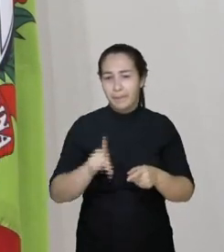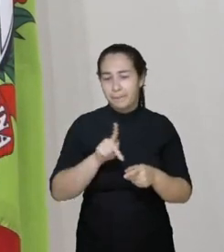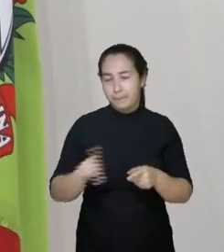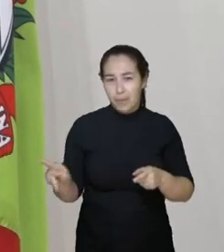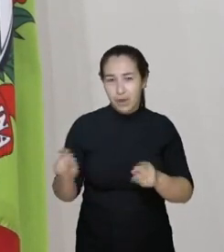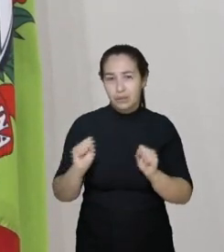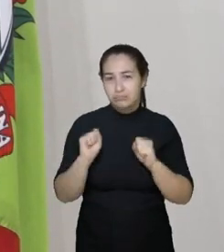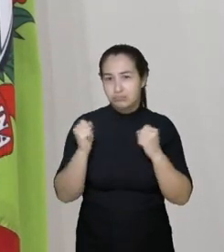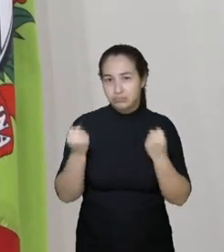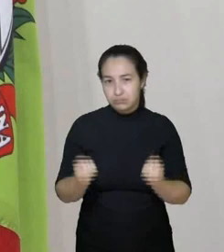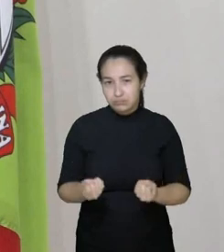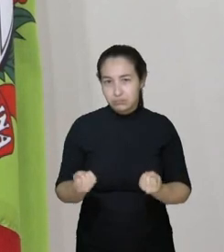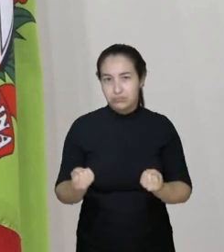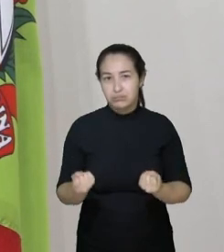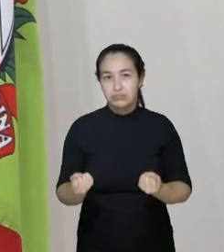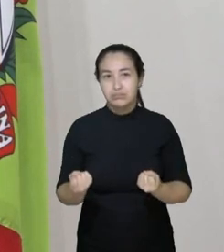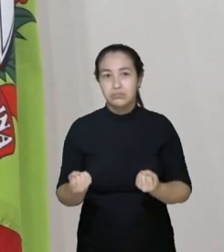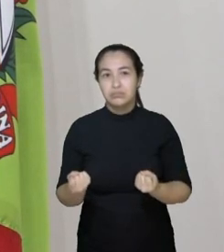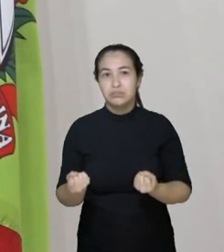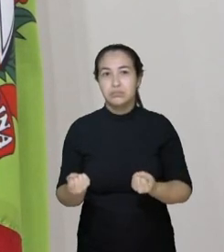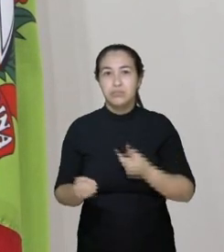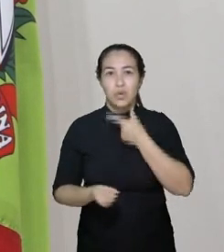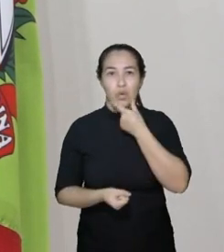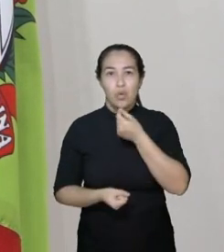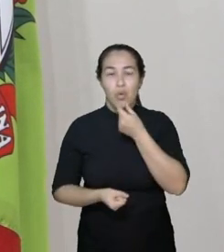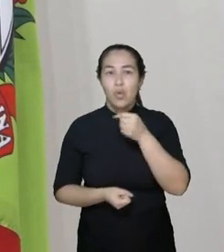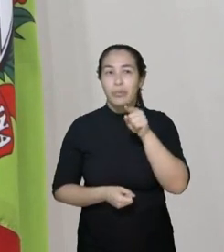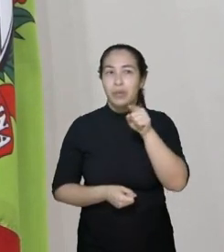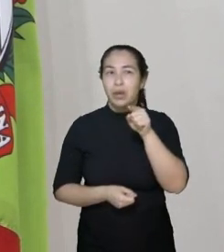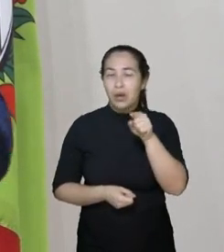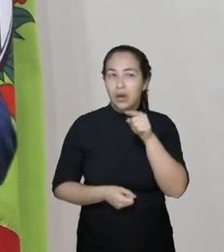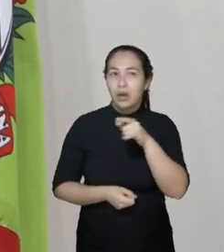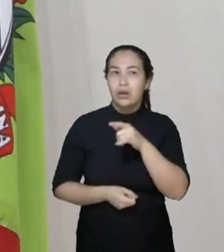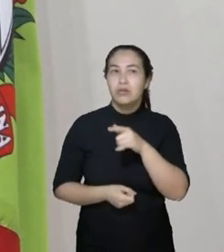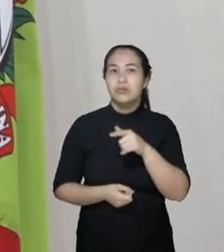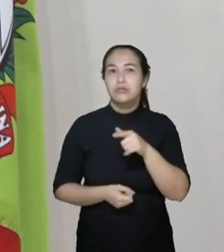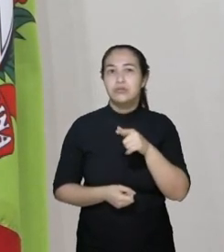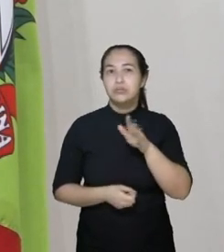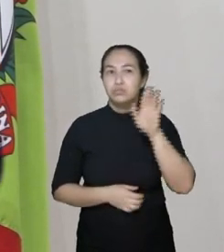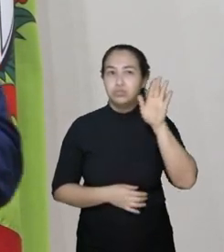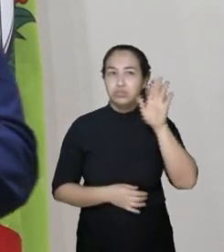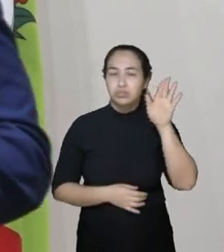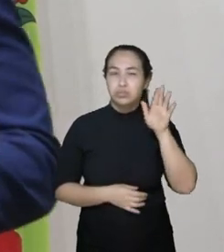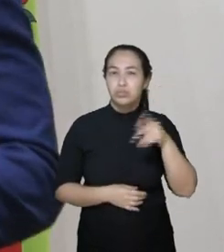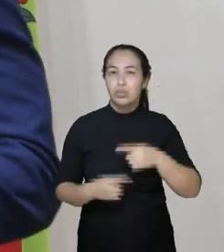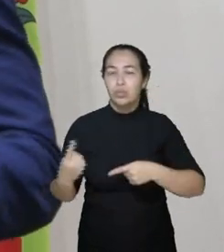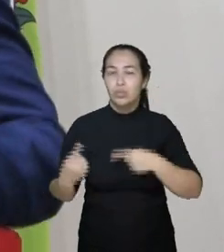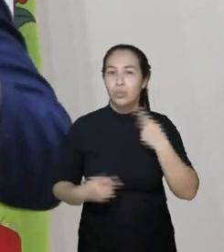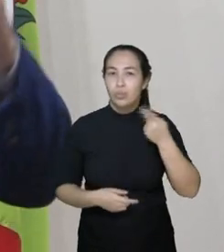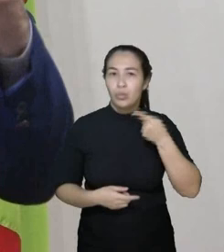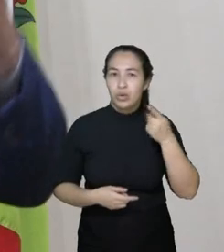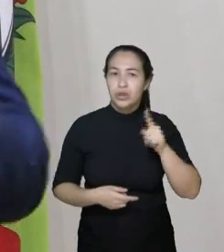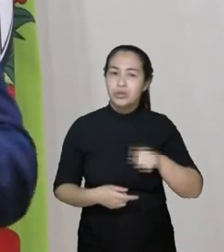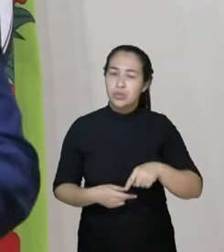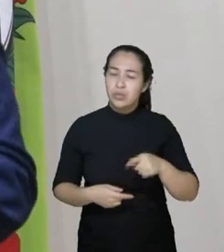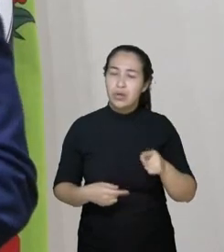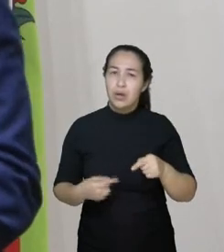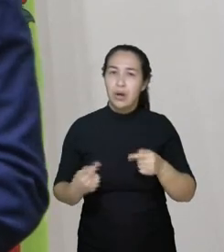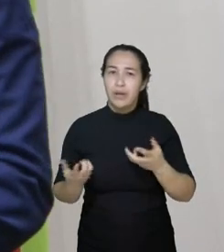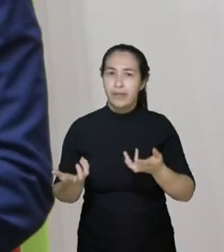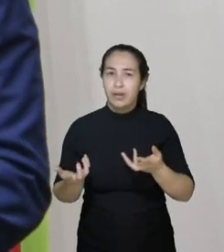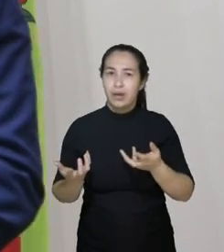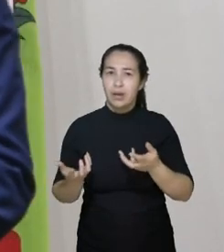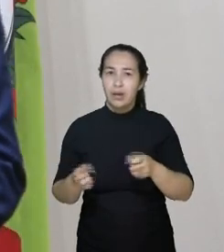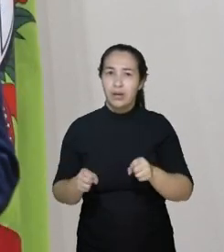um candidato que carrega com ele movimentos que querem destruir a